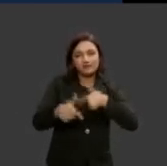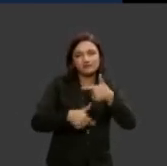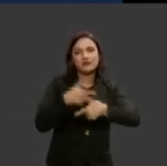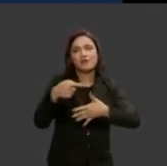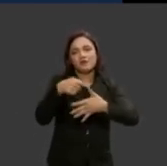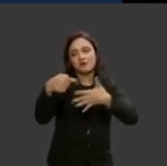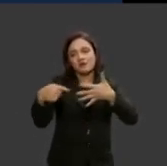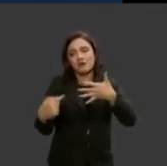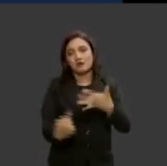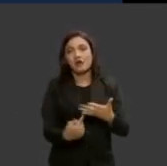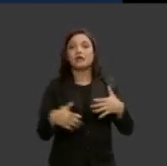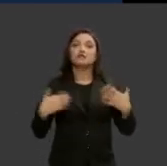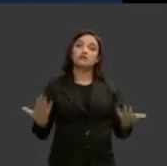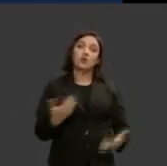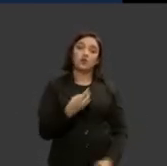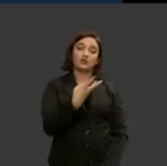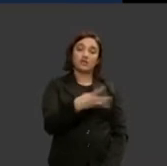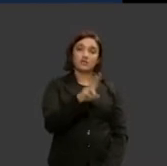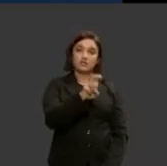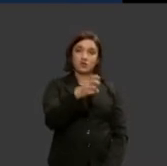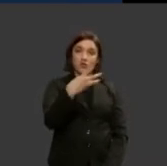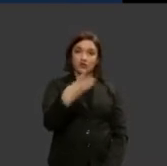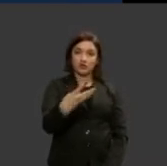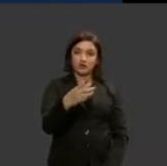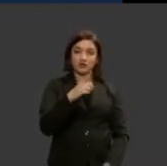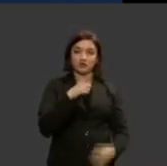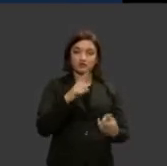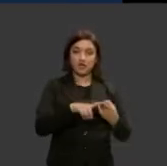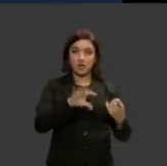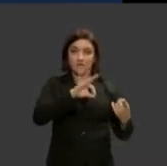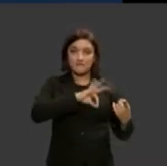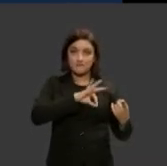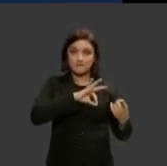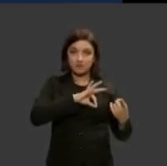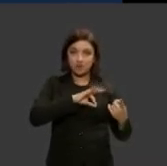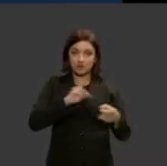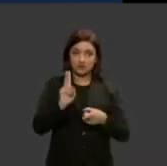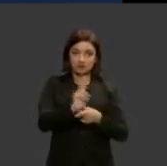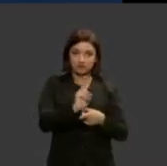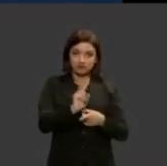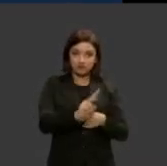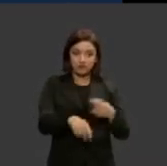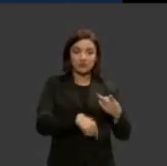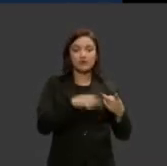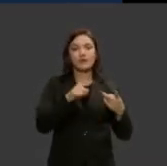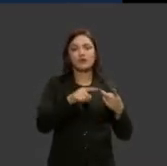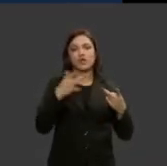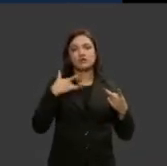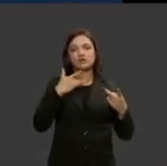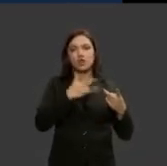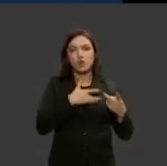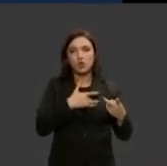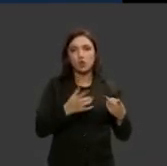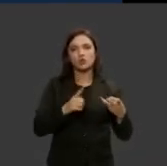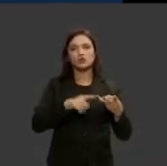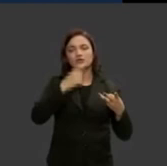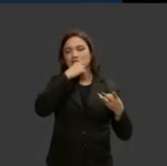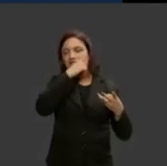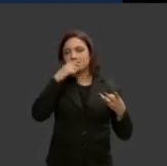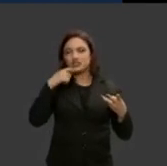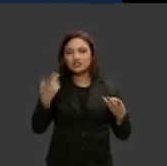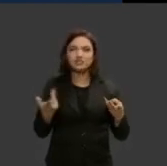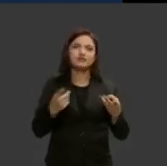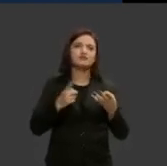então dentro desse número 353 estão os policiais penais mas também esses outros profissionais odontólogos